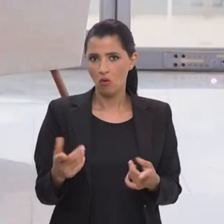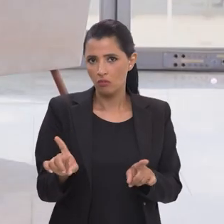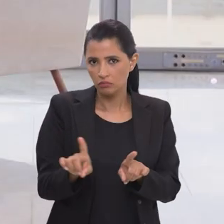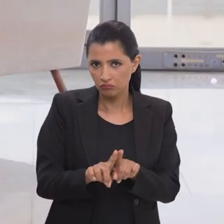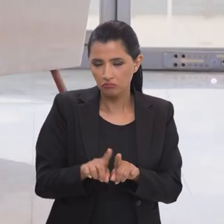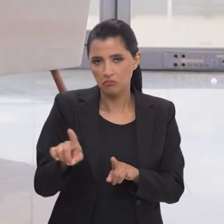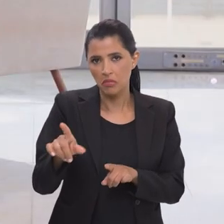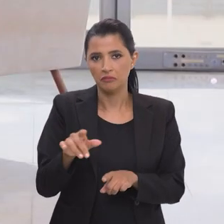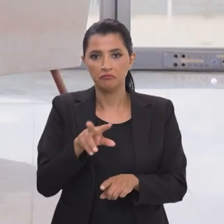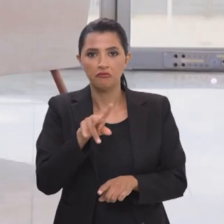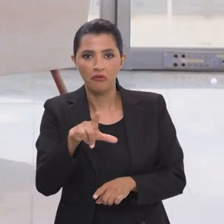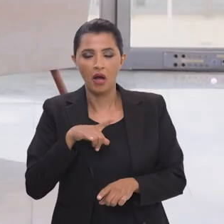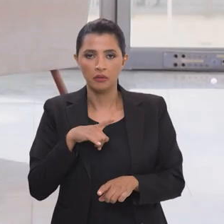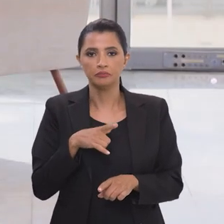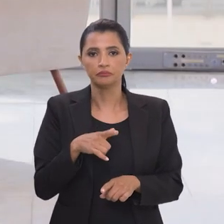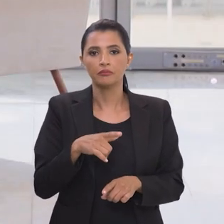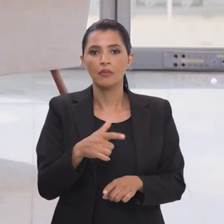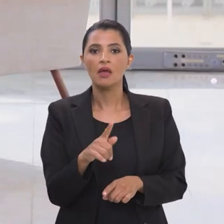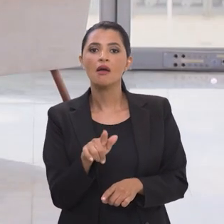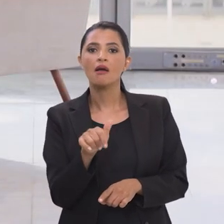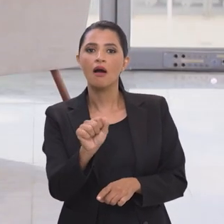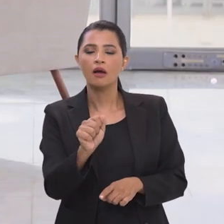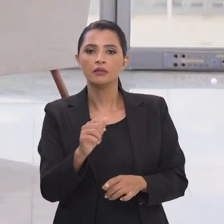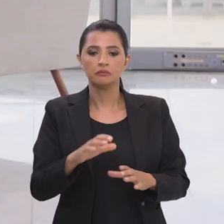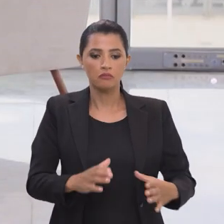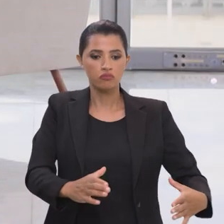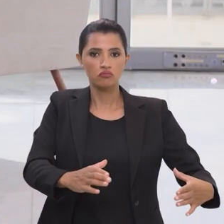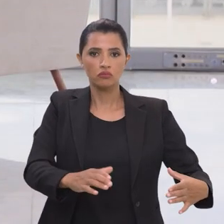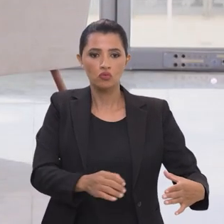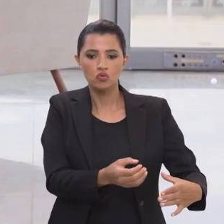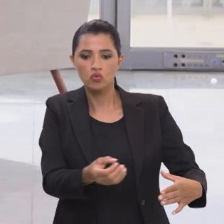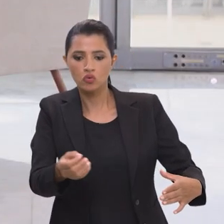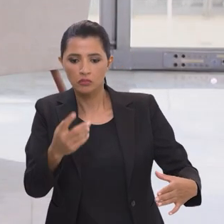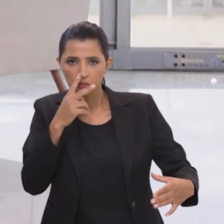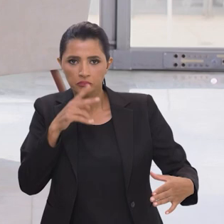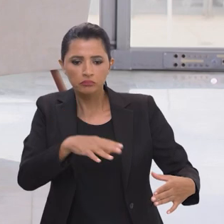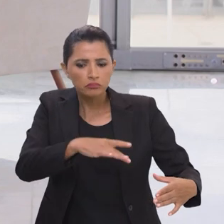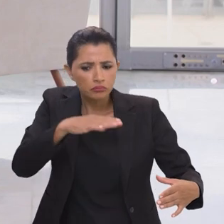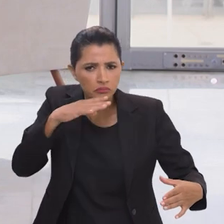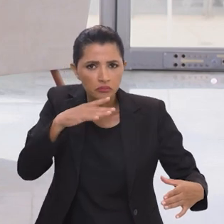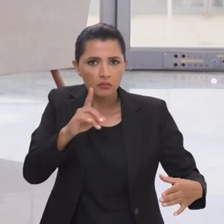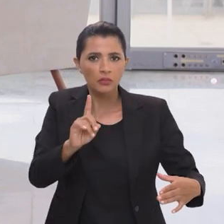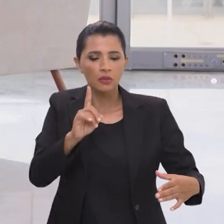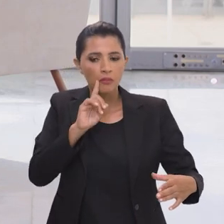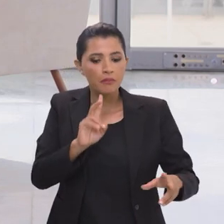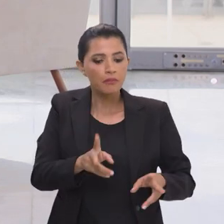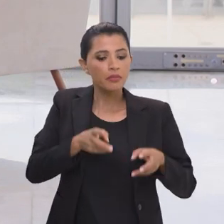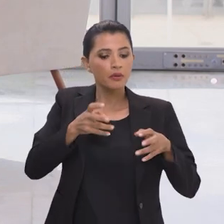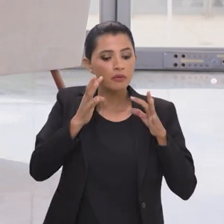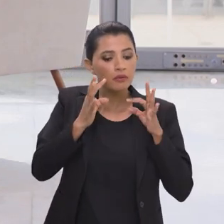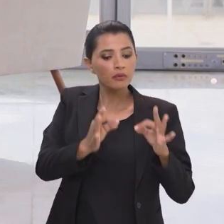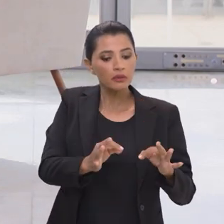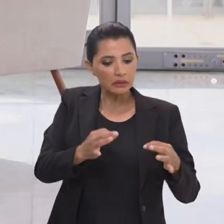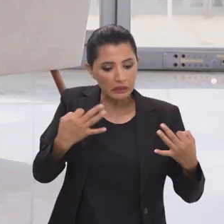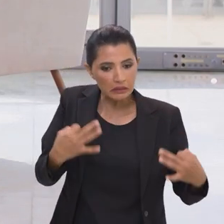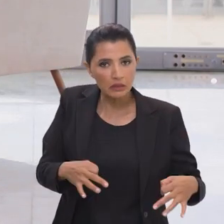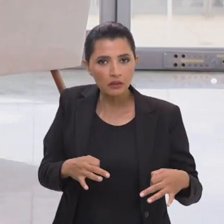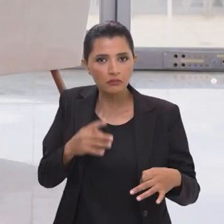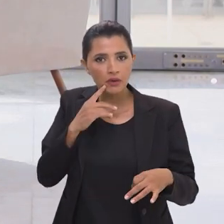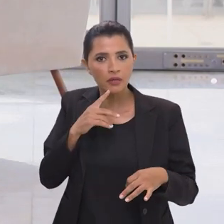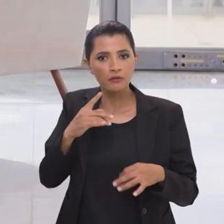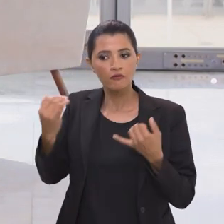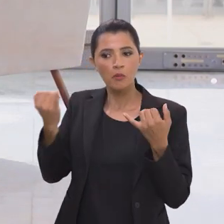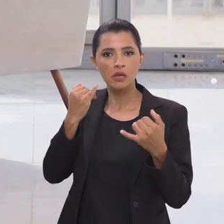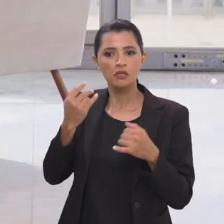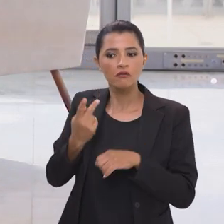como ela quando vai mexer no botijão de gás e ela cuida para ver se o gás não está vazando ela checa a